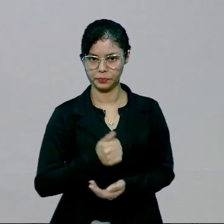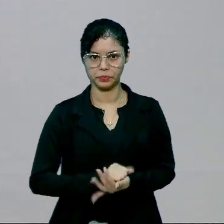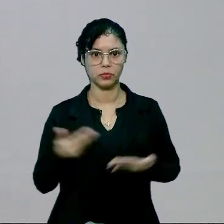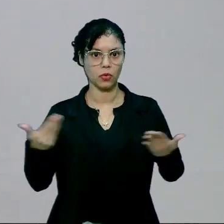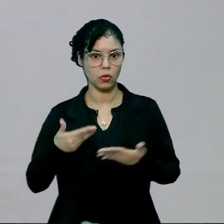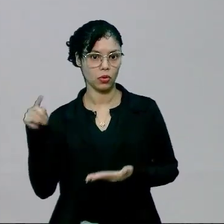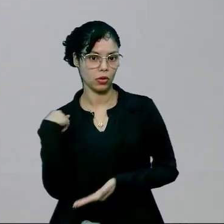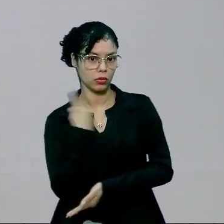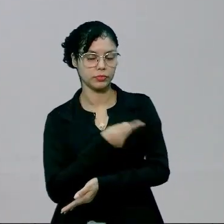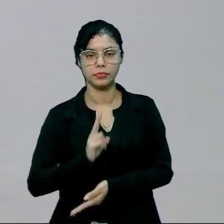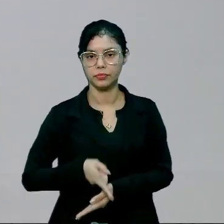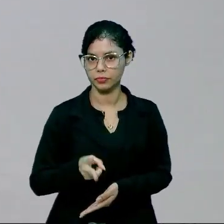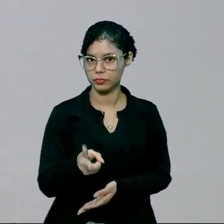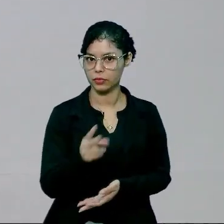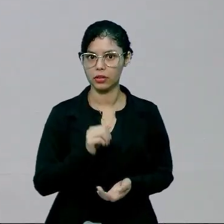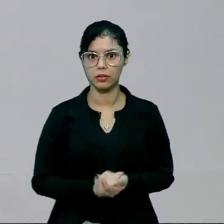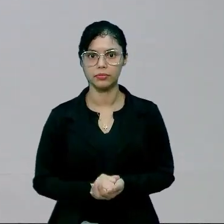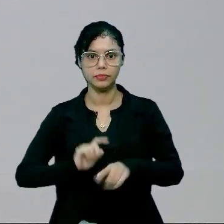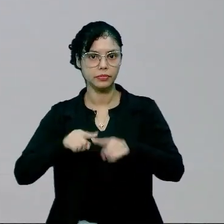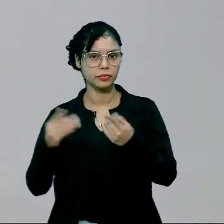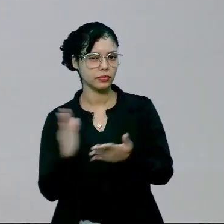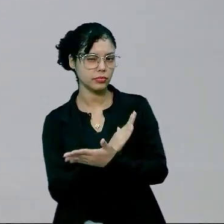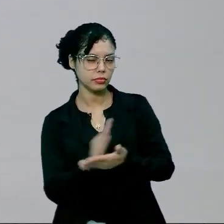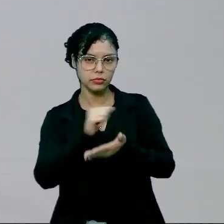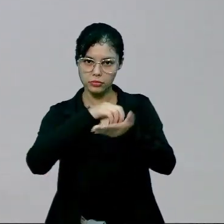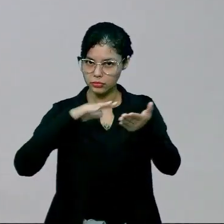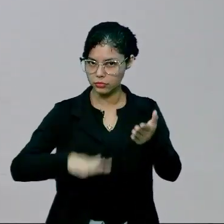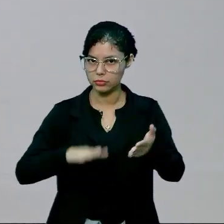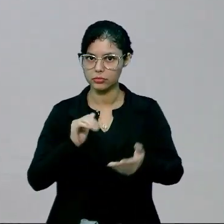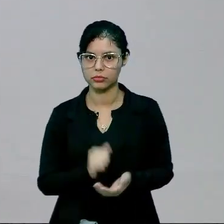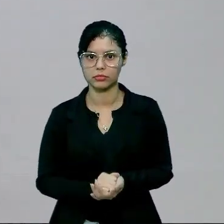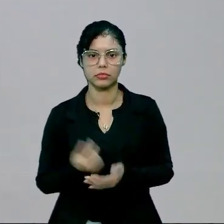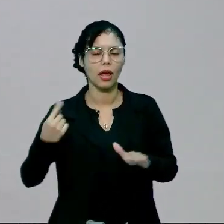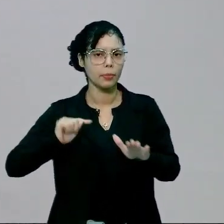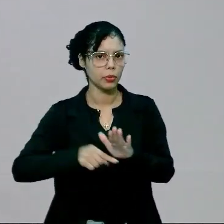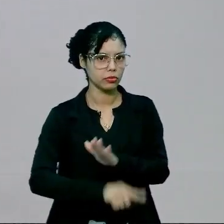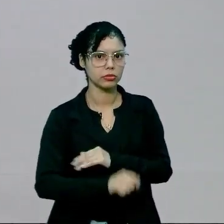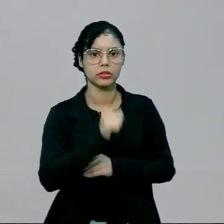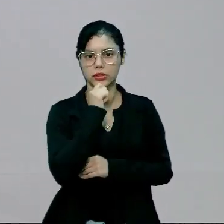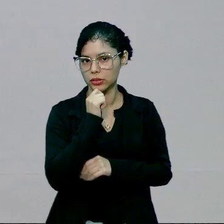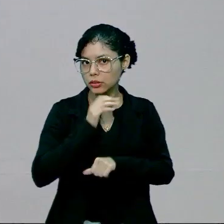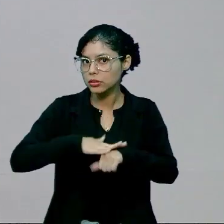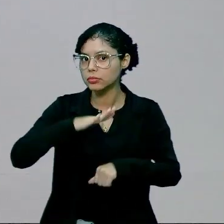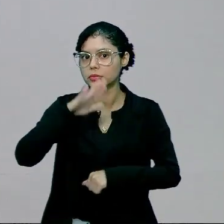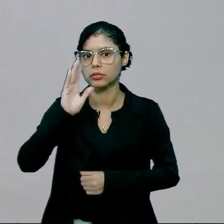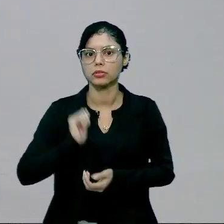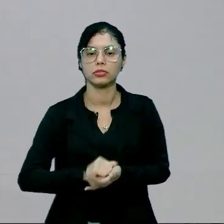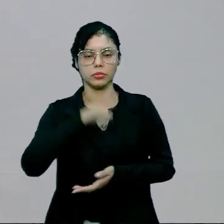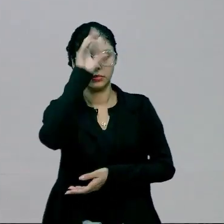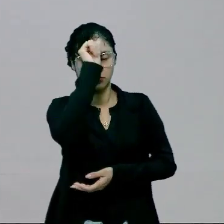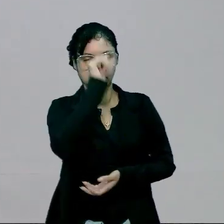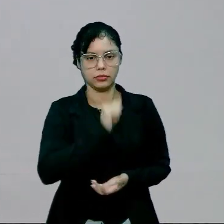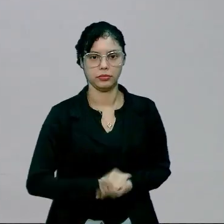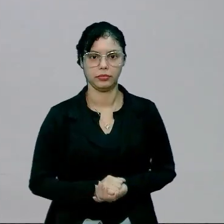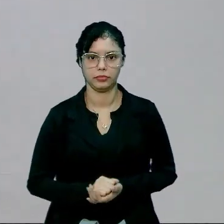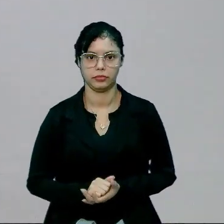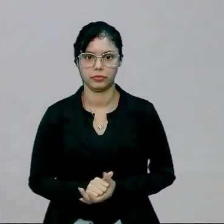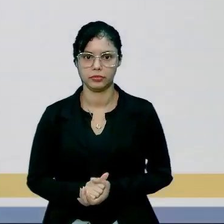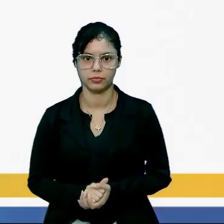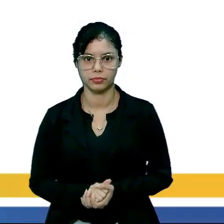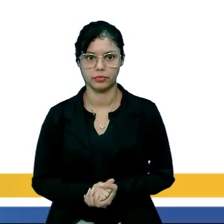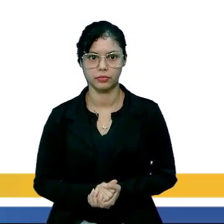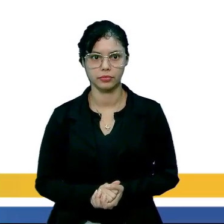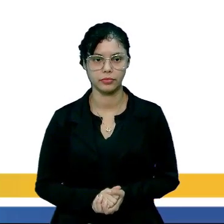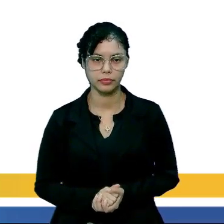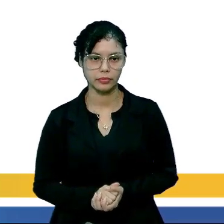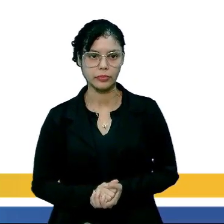Hoje a gente vai dar continuidade a mais algumas atividades e aprofundar o conhecimento. Então,